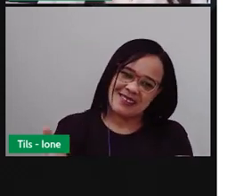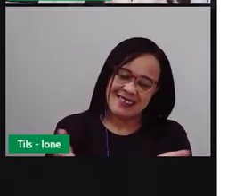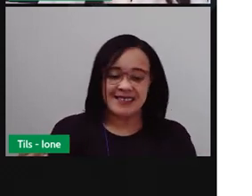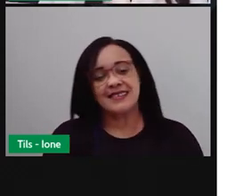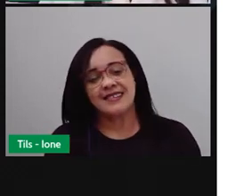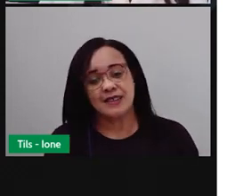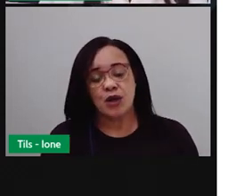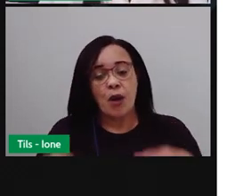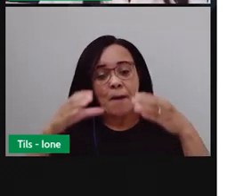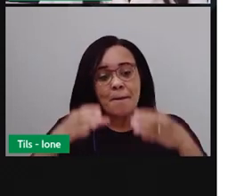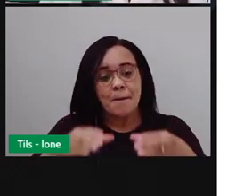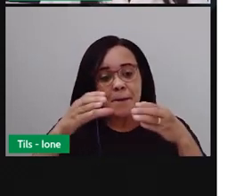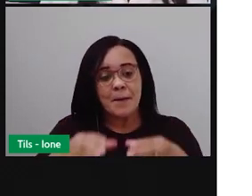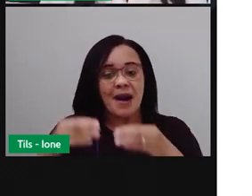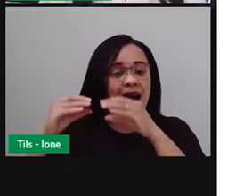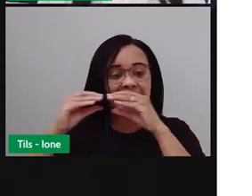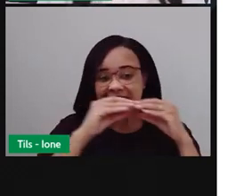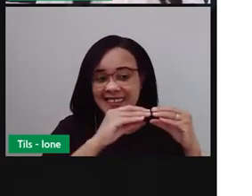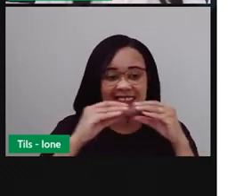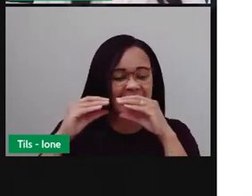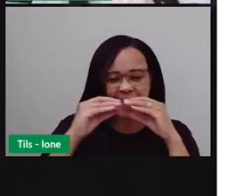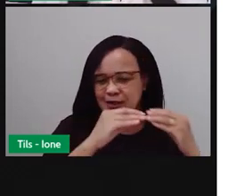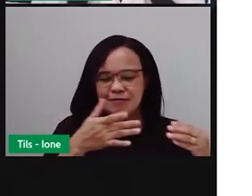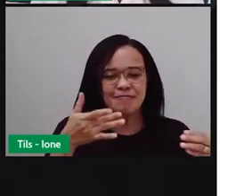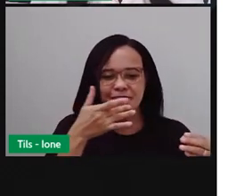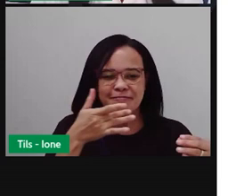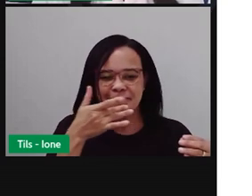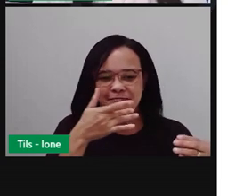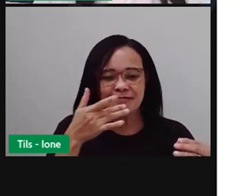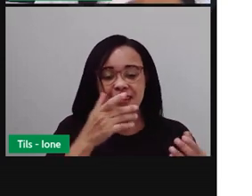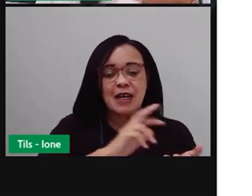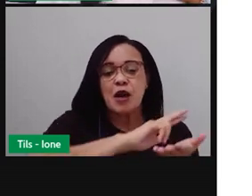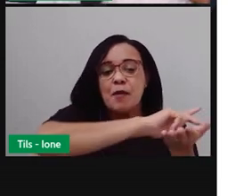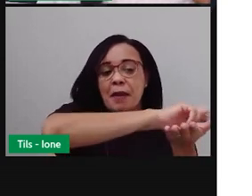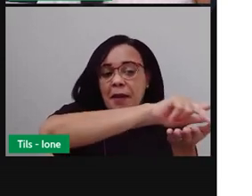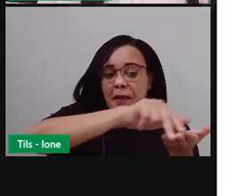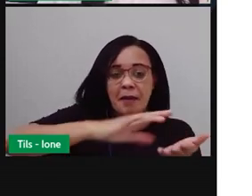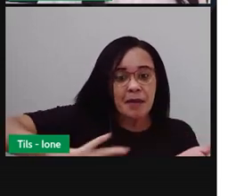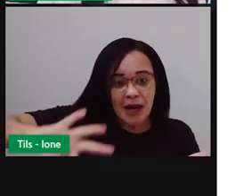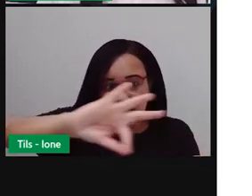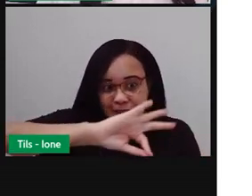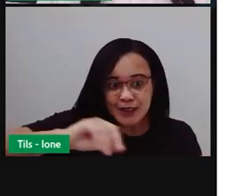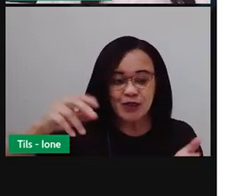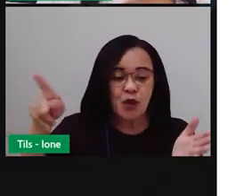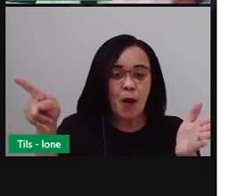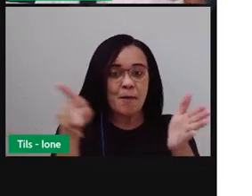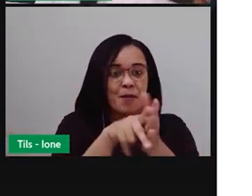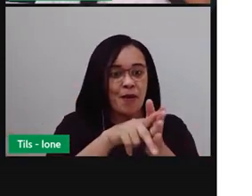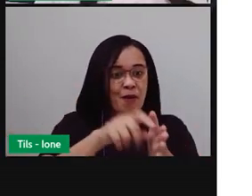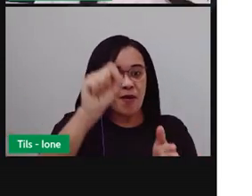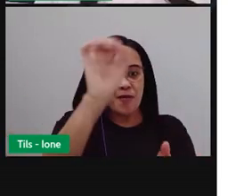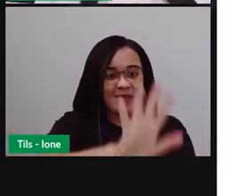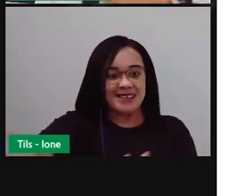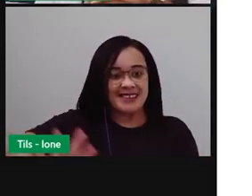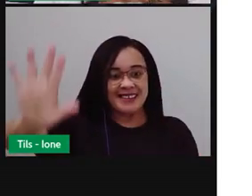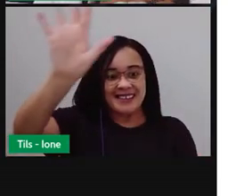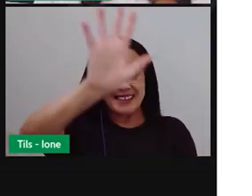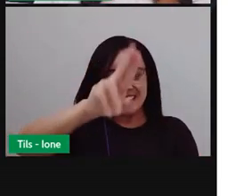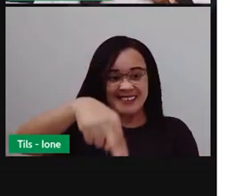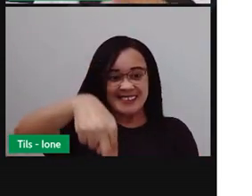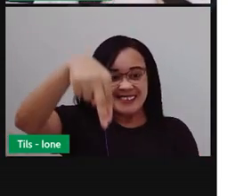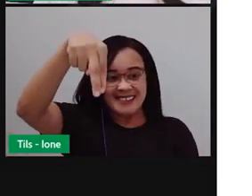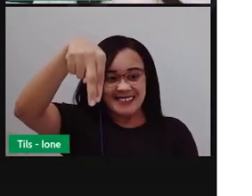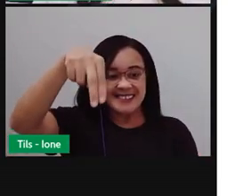Polo de milho. Todas essas são comidas típicas, né? São receitas